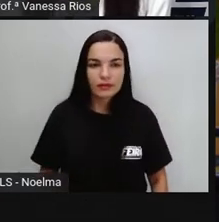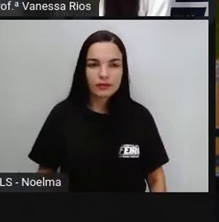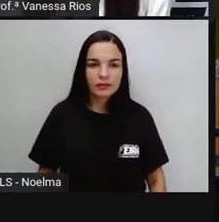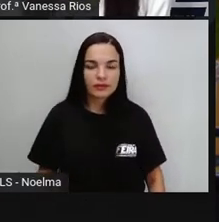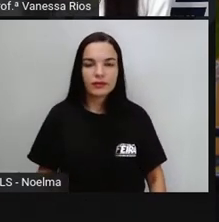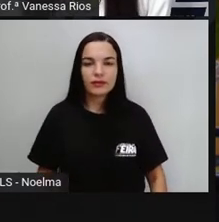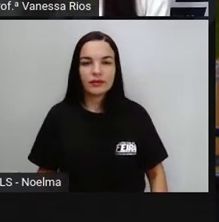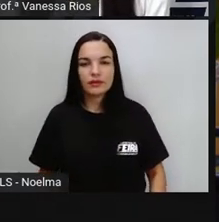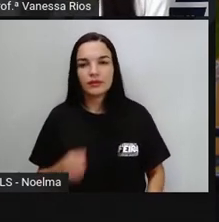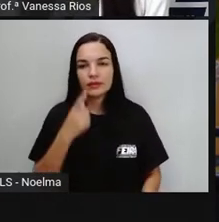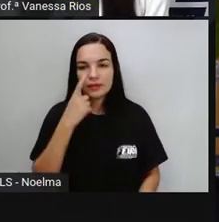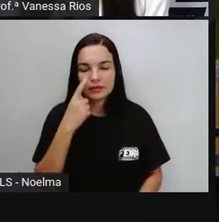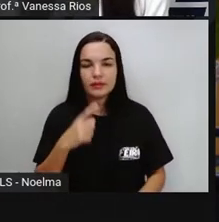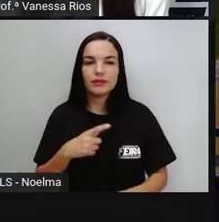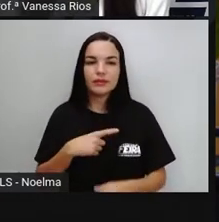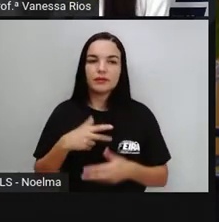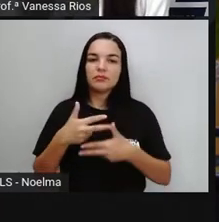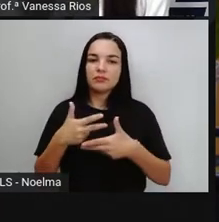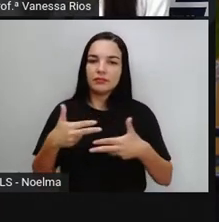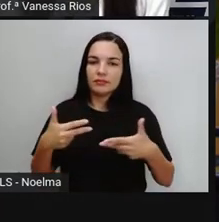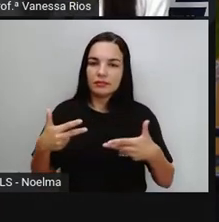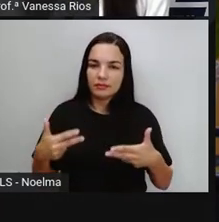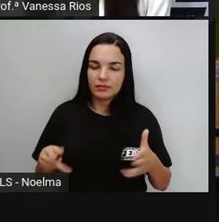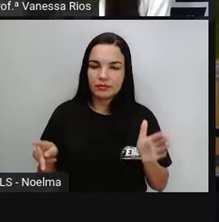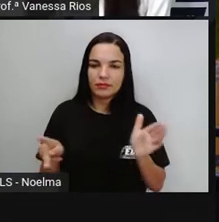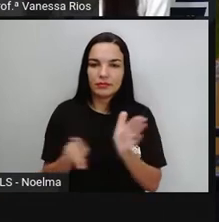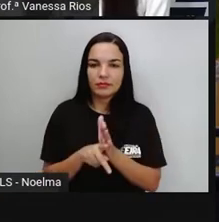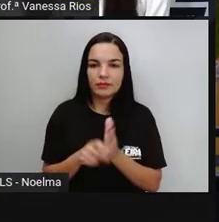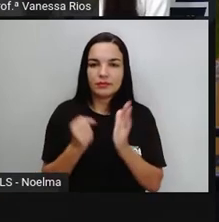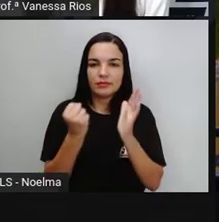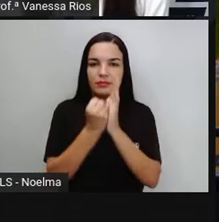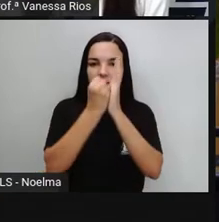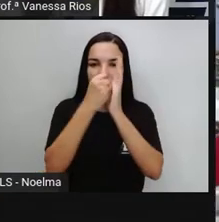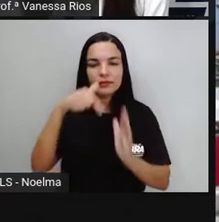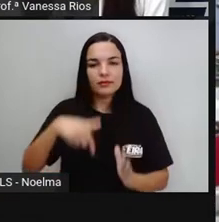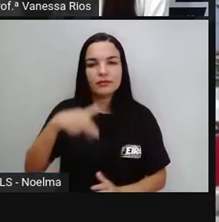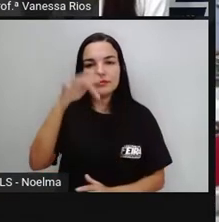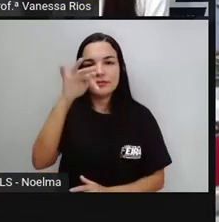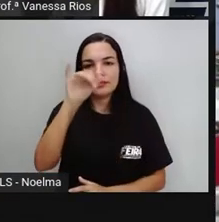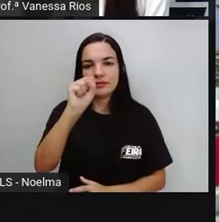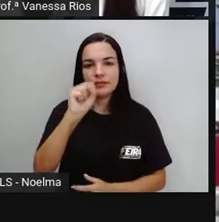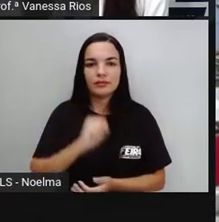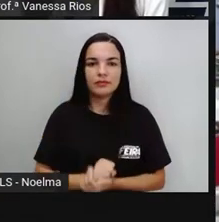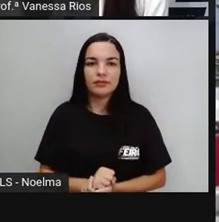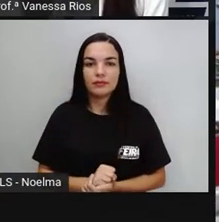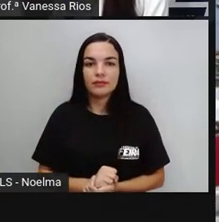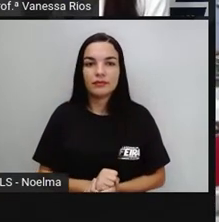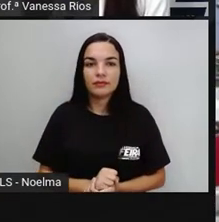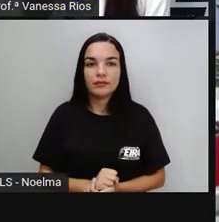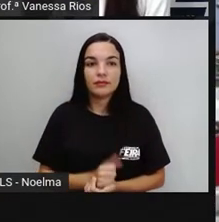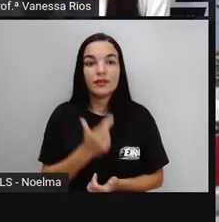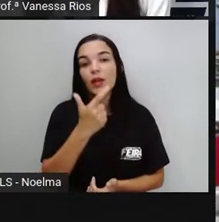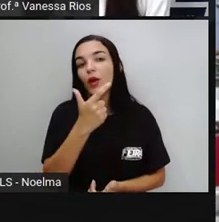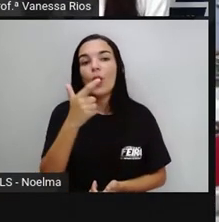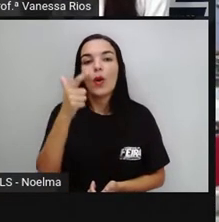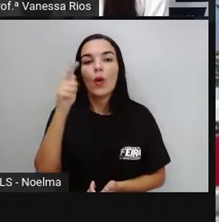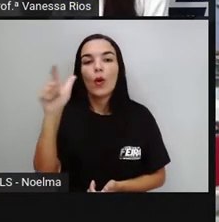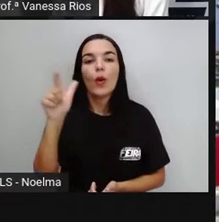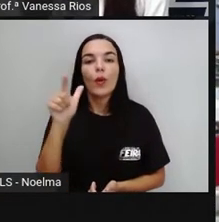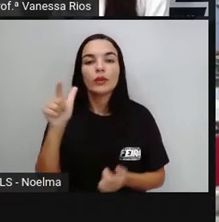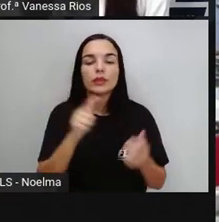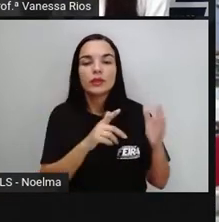bens materiais que fazem parte aí da nossa cidade. Olha só, a Pró traz também aqui a